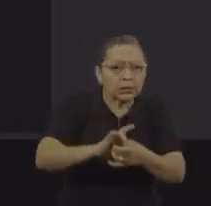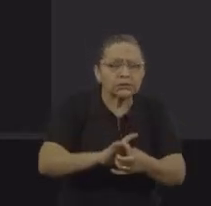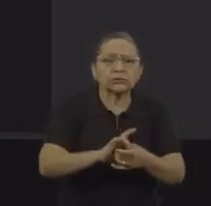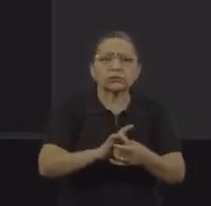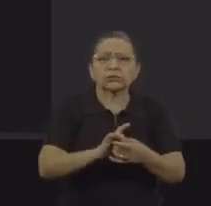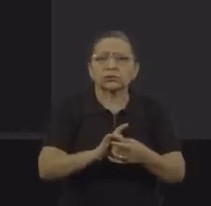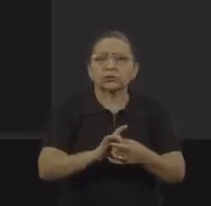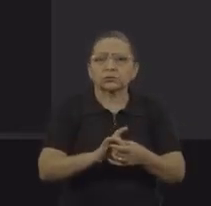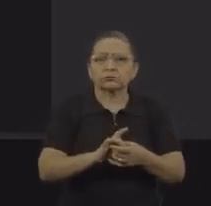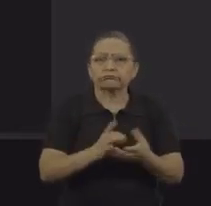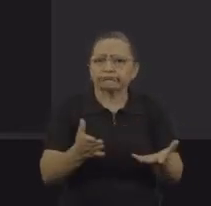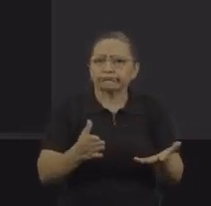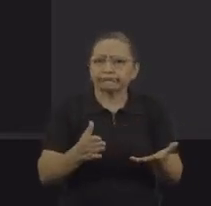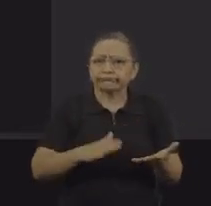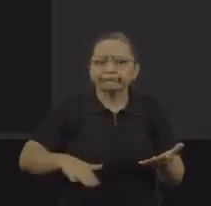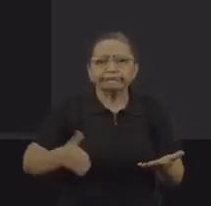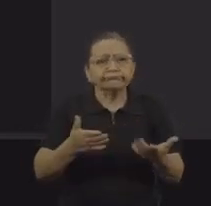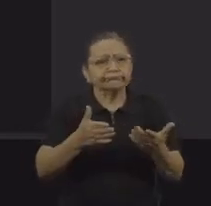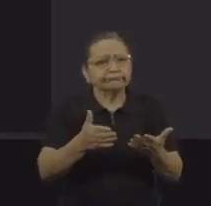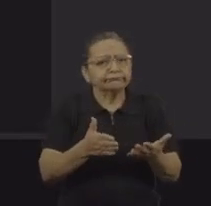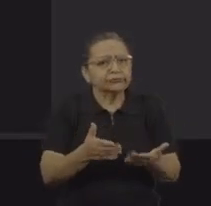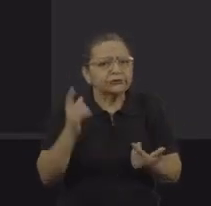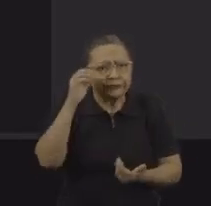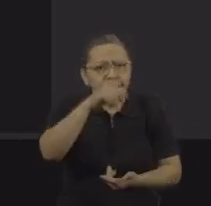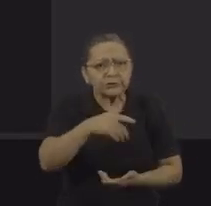da pecuária ou da agricultura.